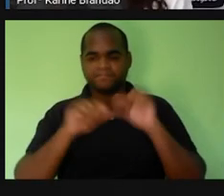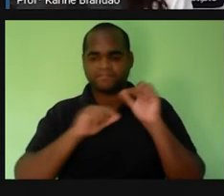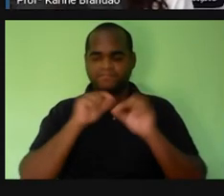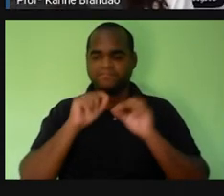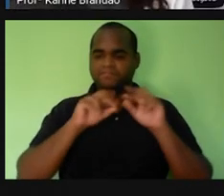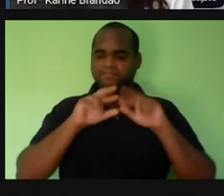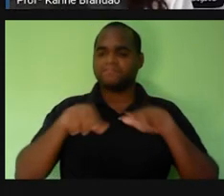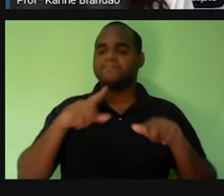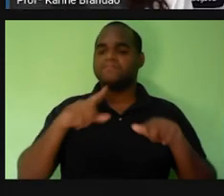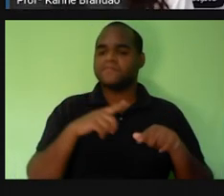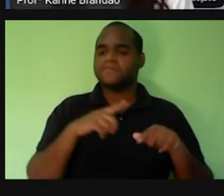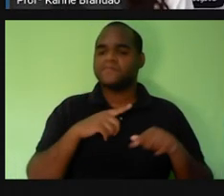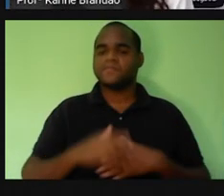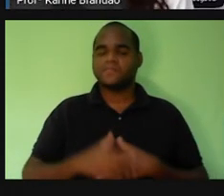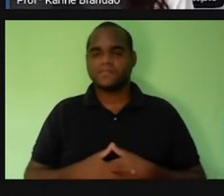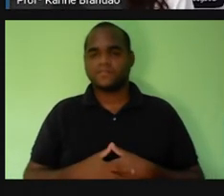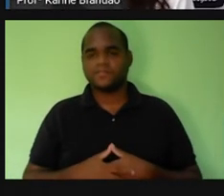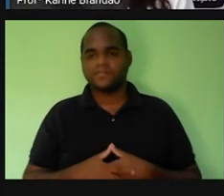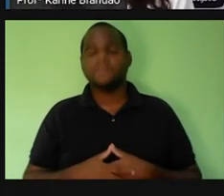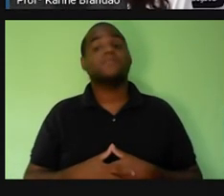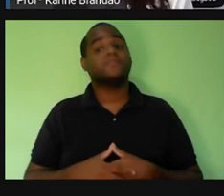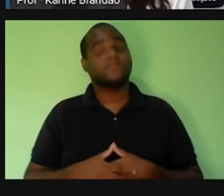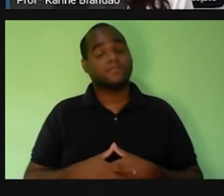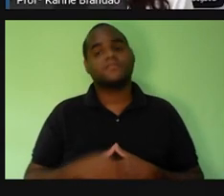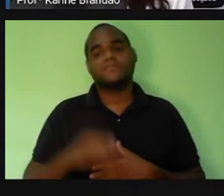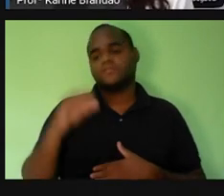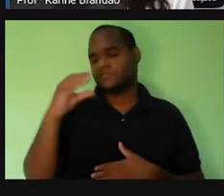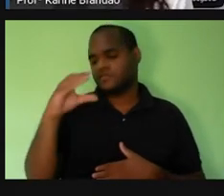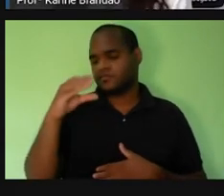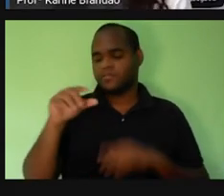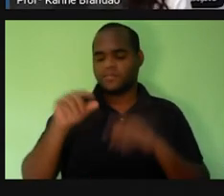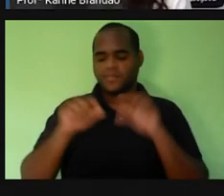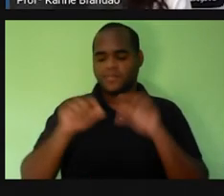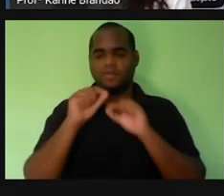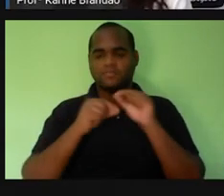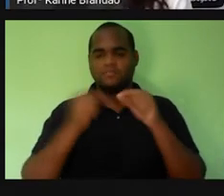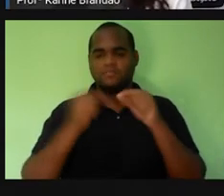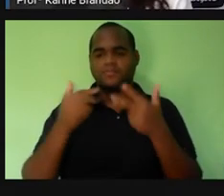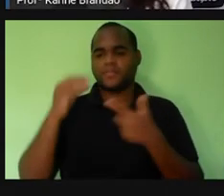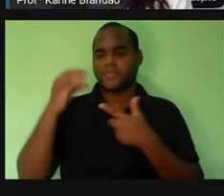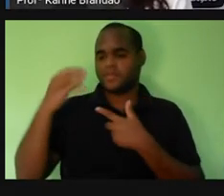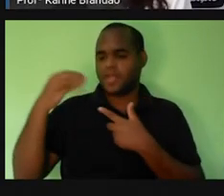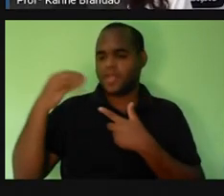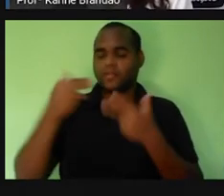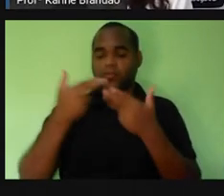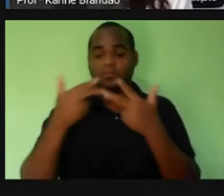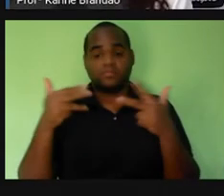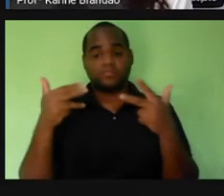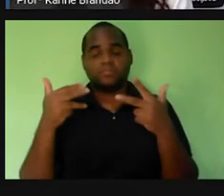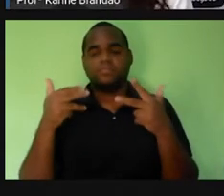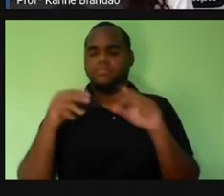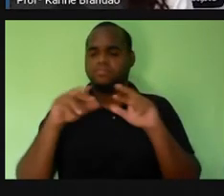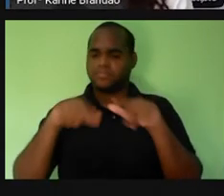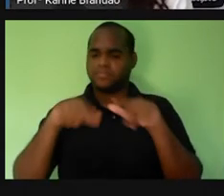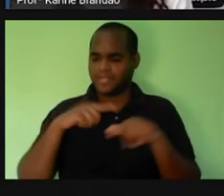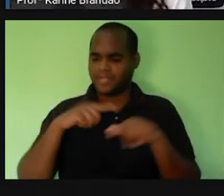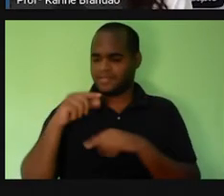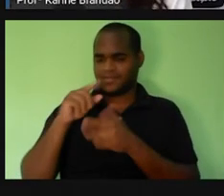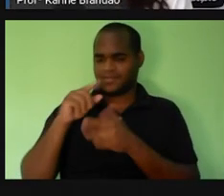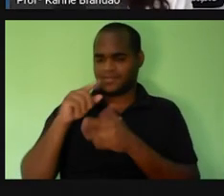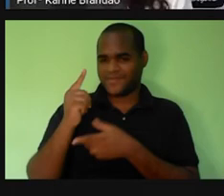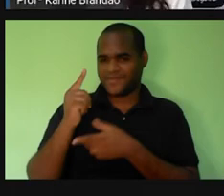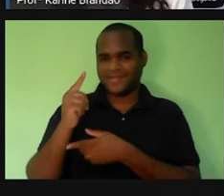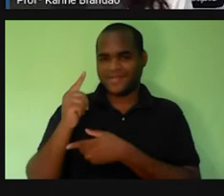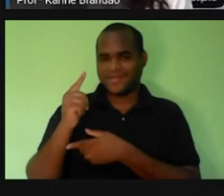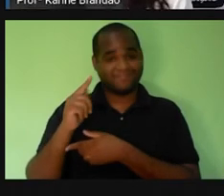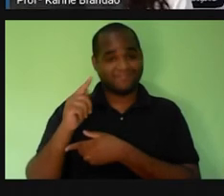tá bom. Mas e as ciências? Onde é que entra, né? Ciências nisso tudo aí, porque parece mais geografia essa história, né?